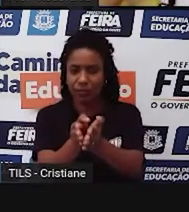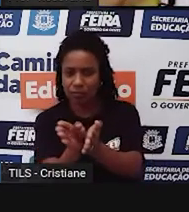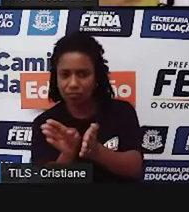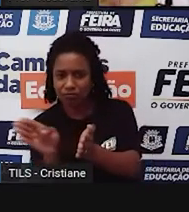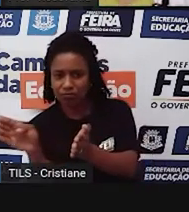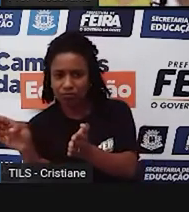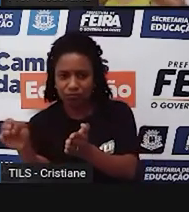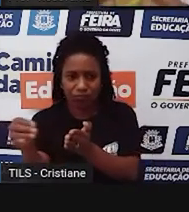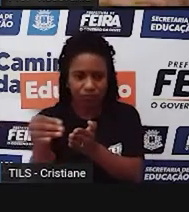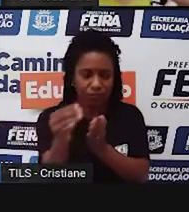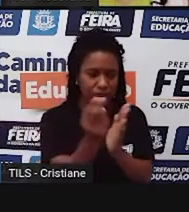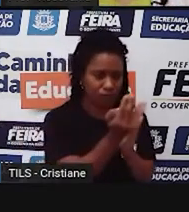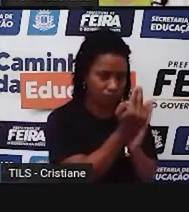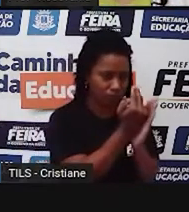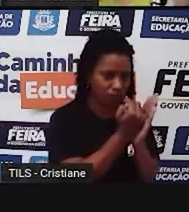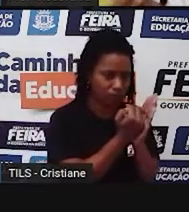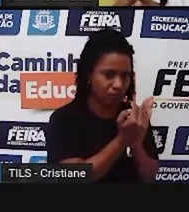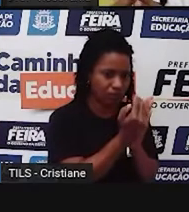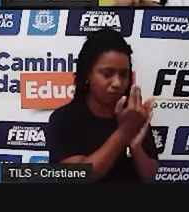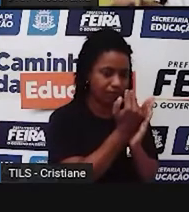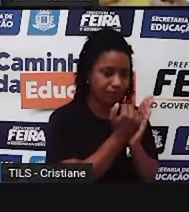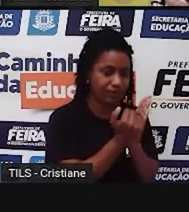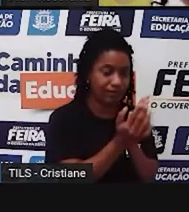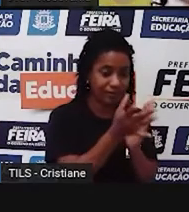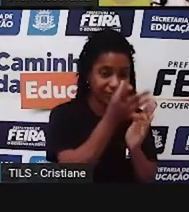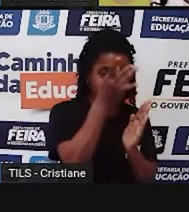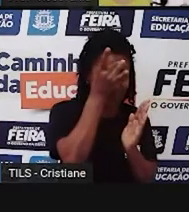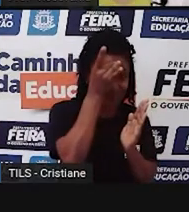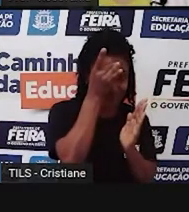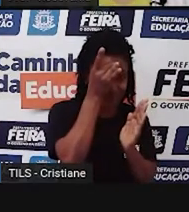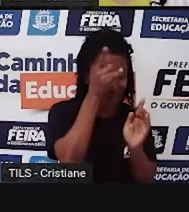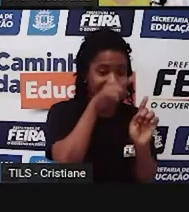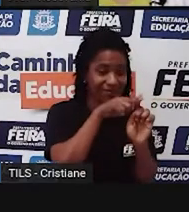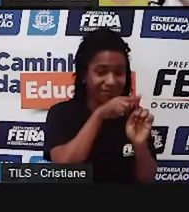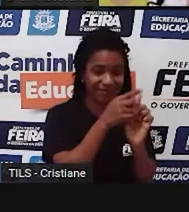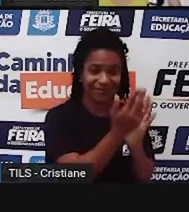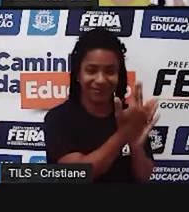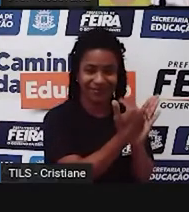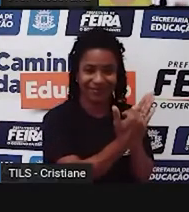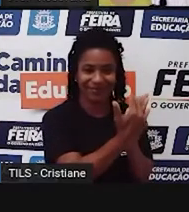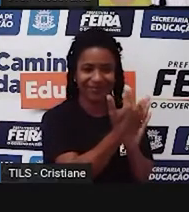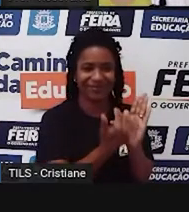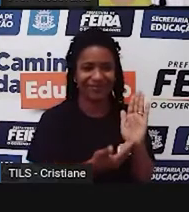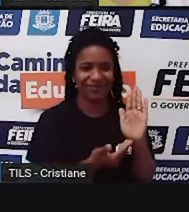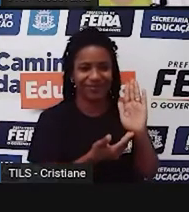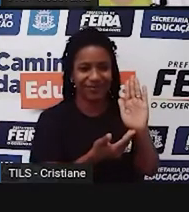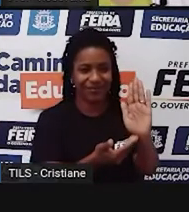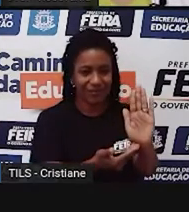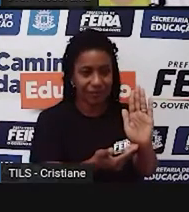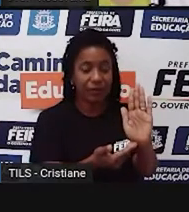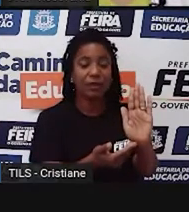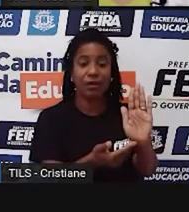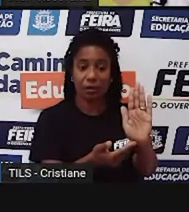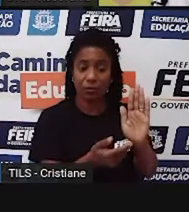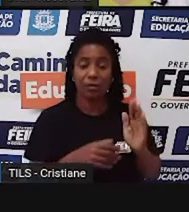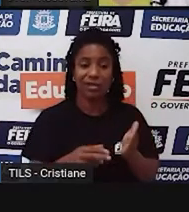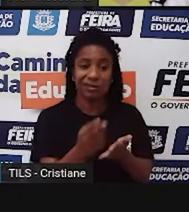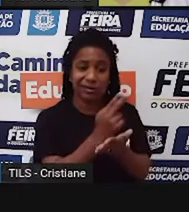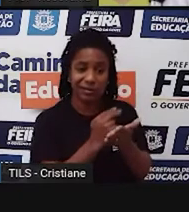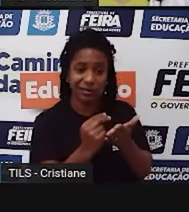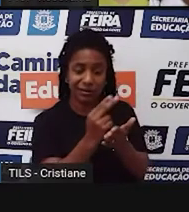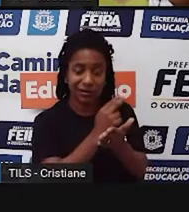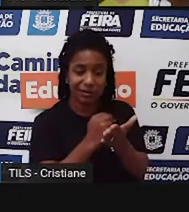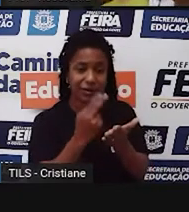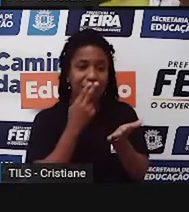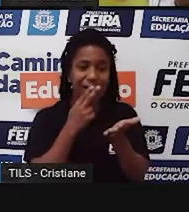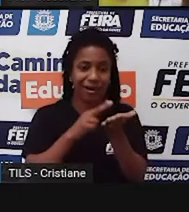próprio contorno. Ele foi ali botando. Então, na realidade, esse material que ele fez, ele fez